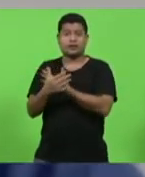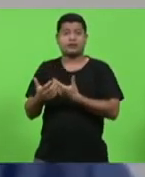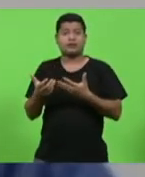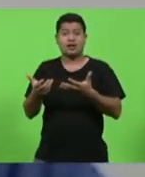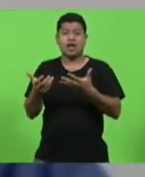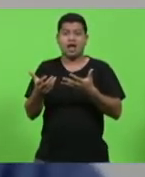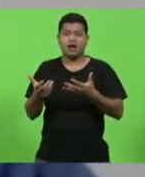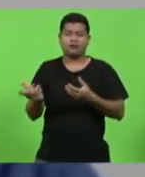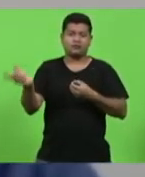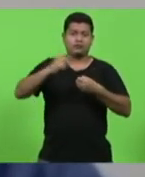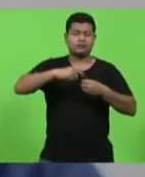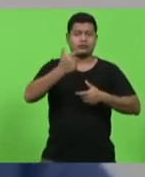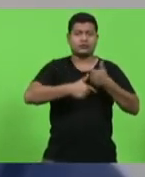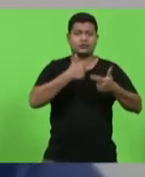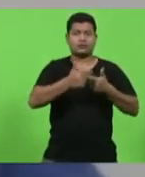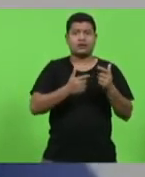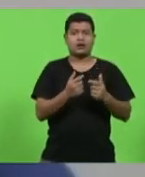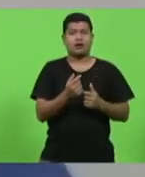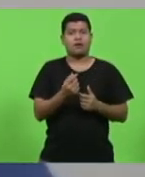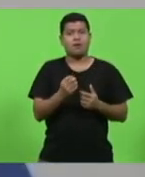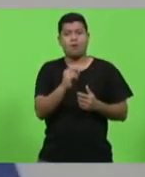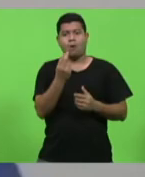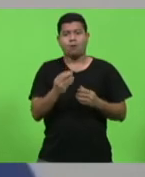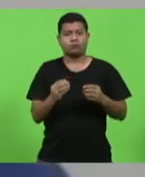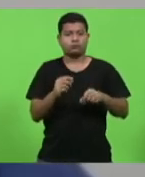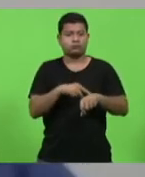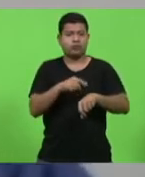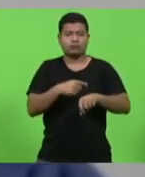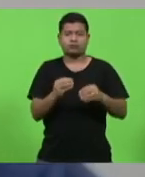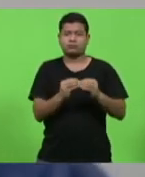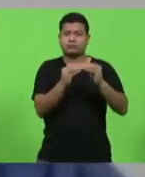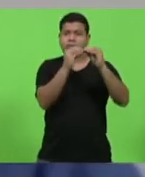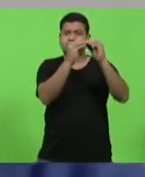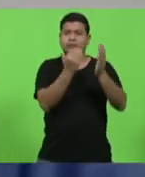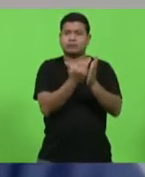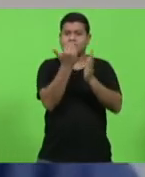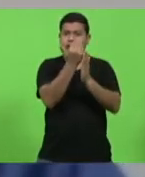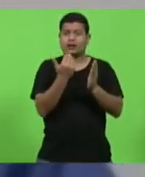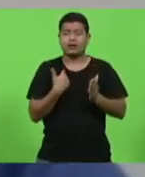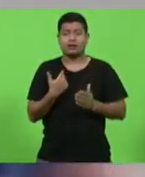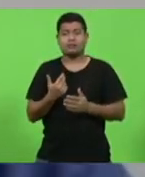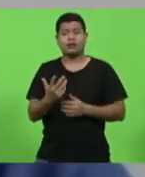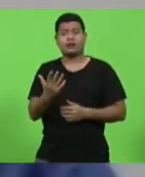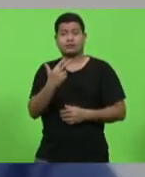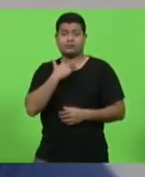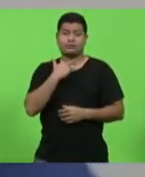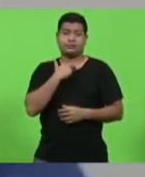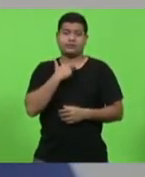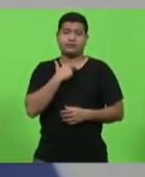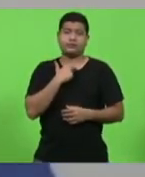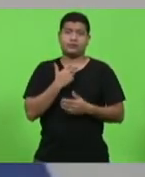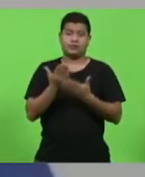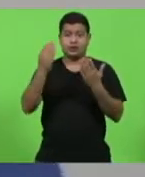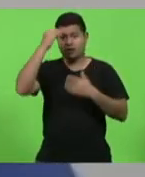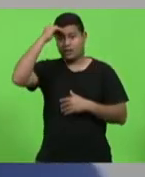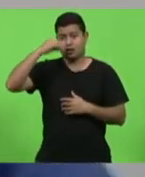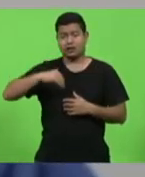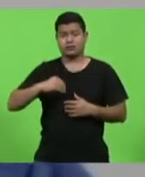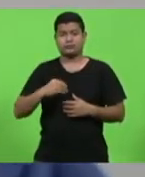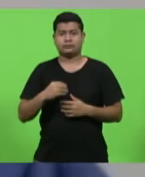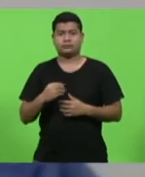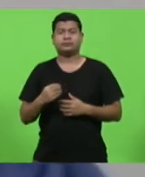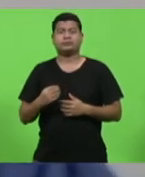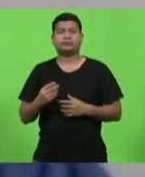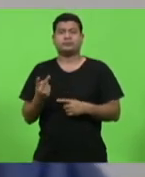mais horas e que não poderiam trabalhar, mas desistiam do que procurar um